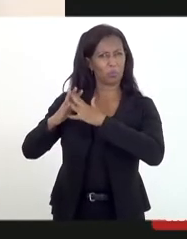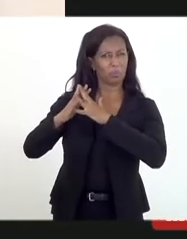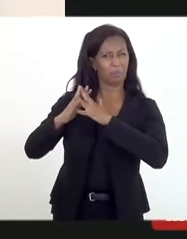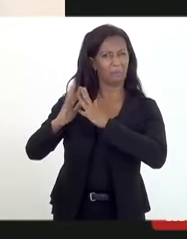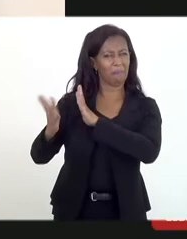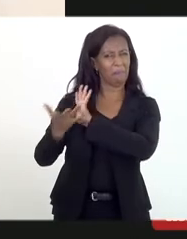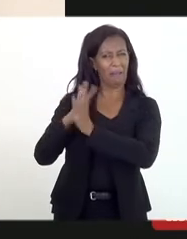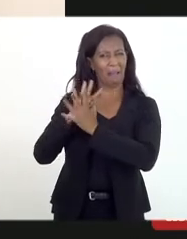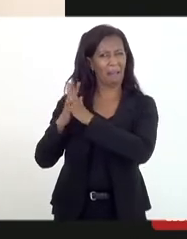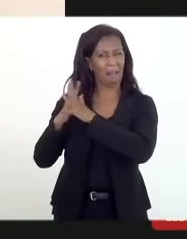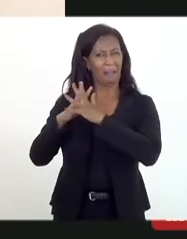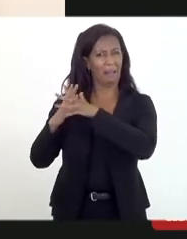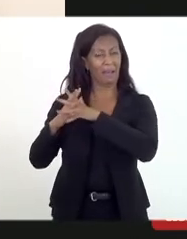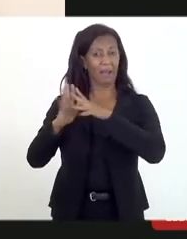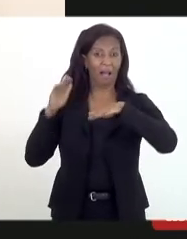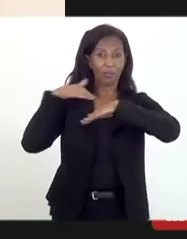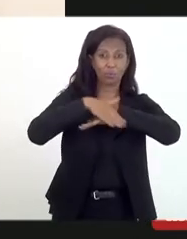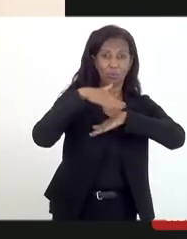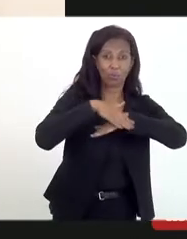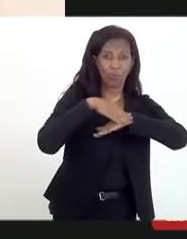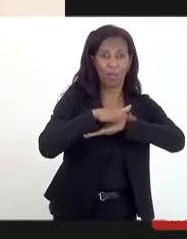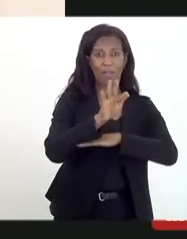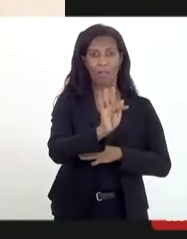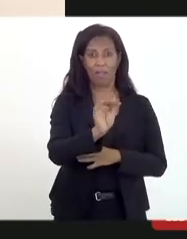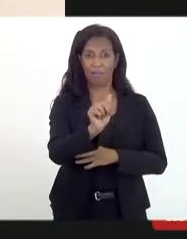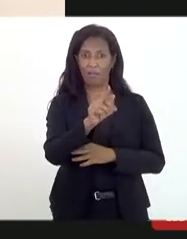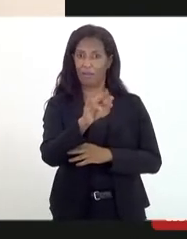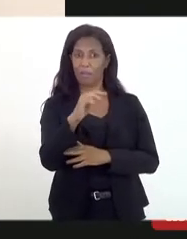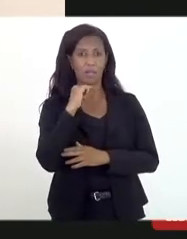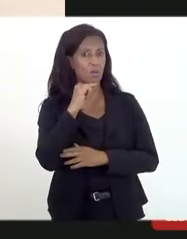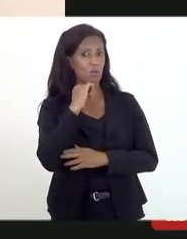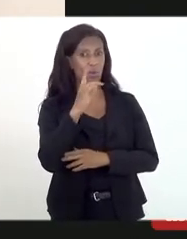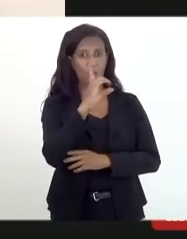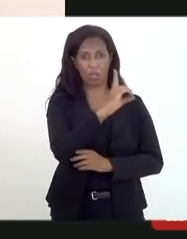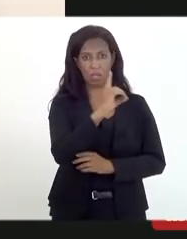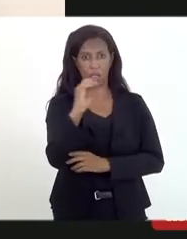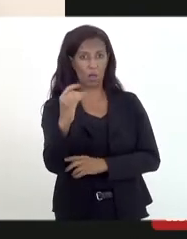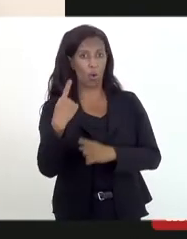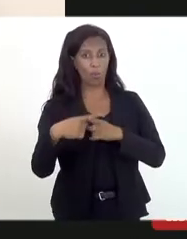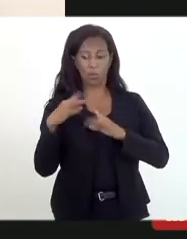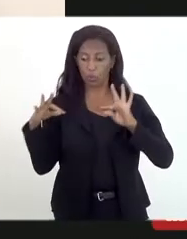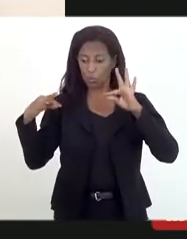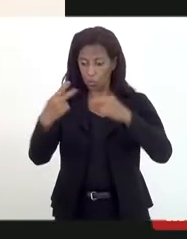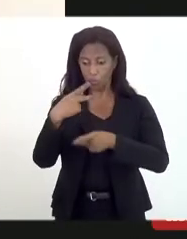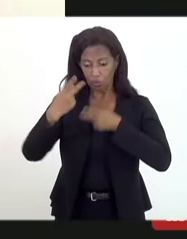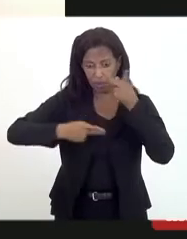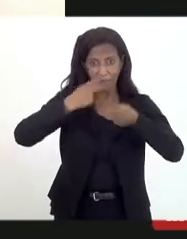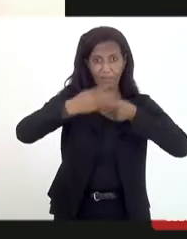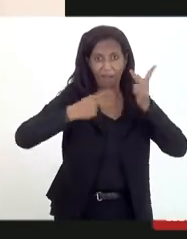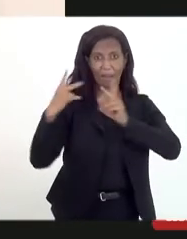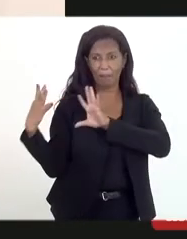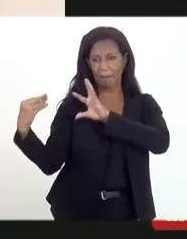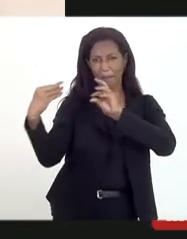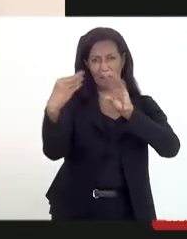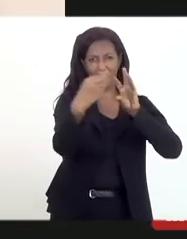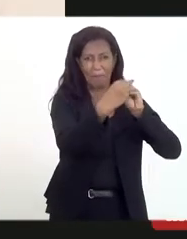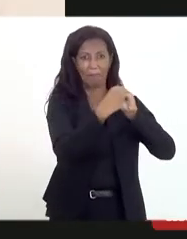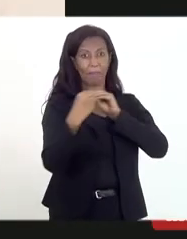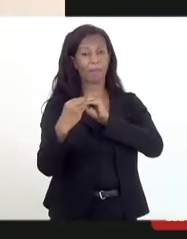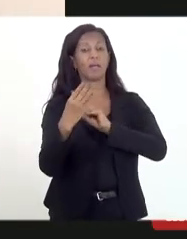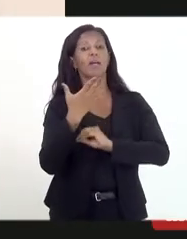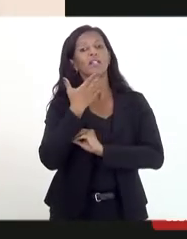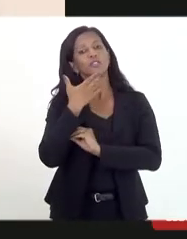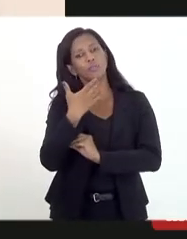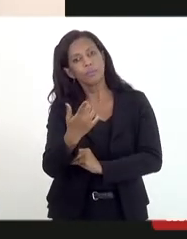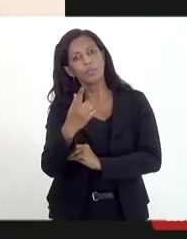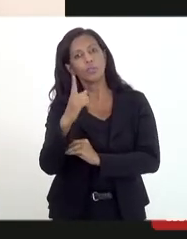Então, nesse primeiro momento, à noite, a Fabiana nem conseguiu registrar porque todo mundo queria falar ao mesmo tempo e a gente sugeriu que ela voltasse no dia